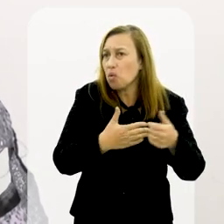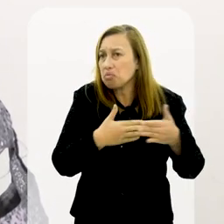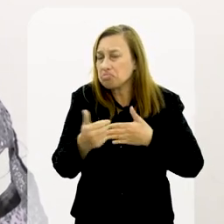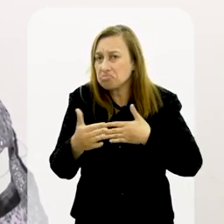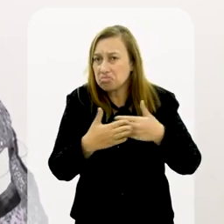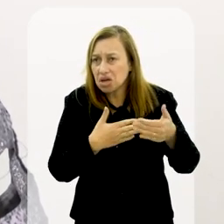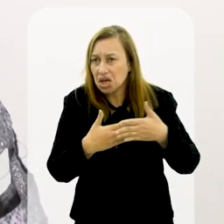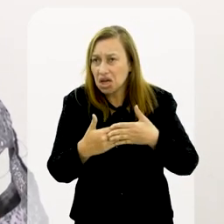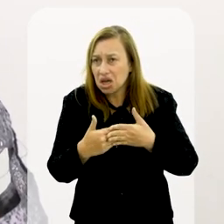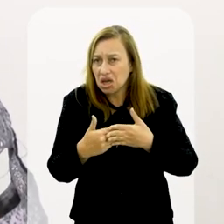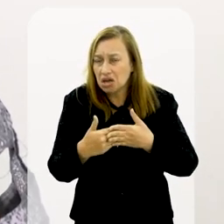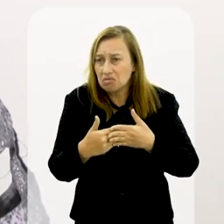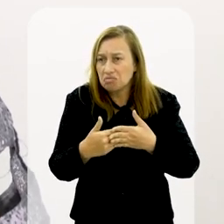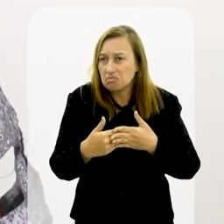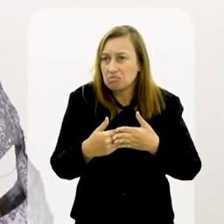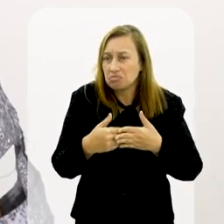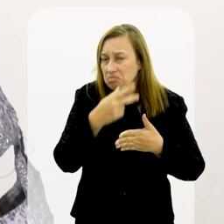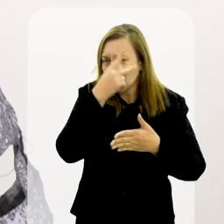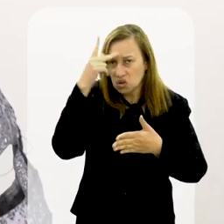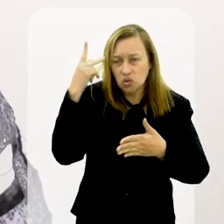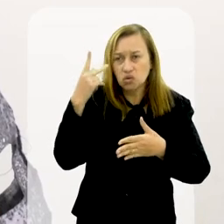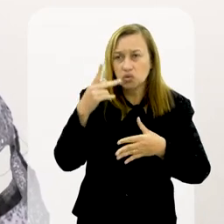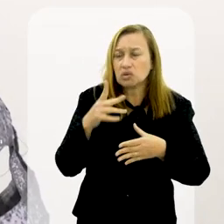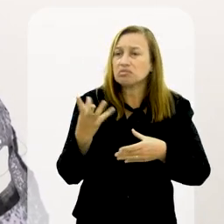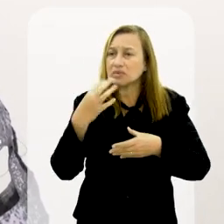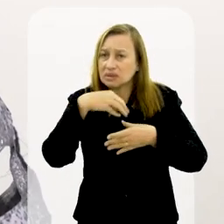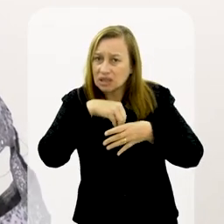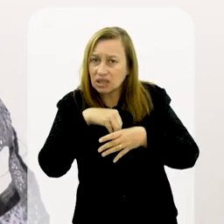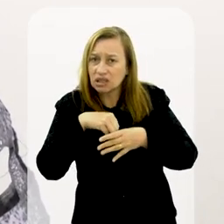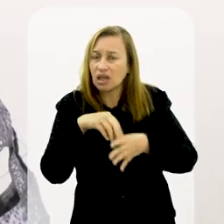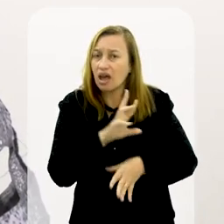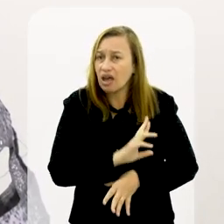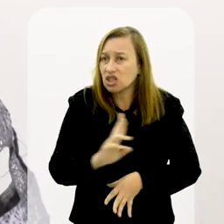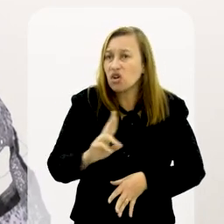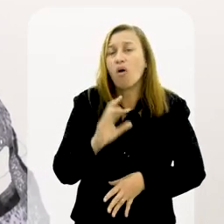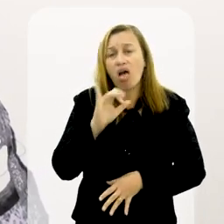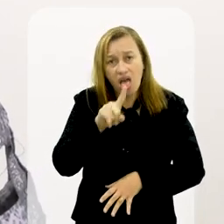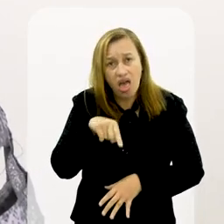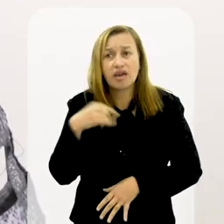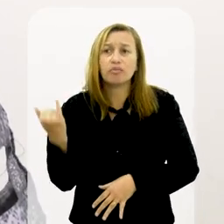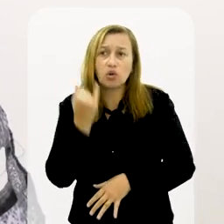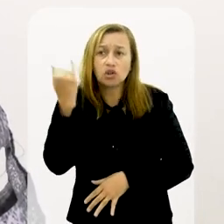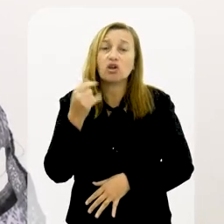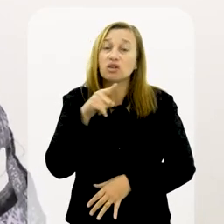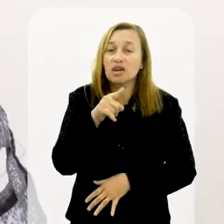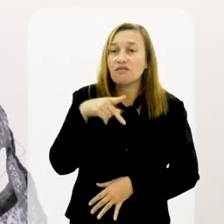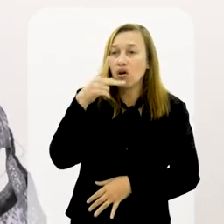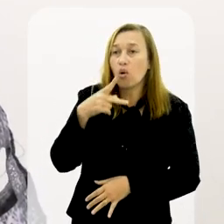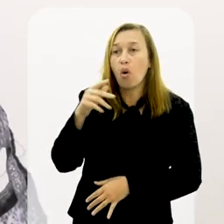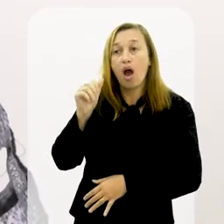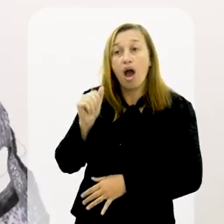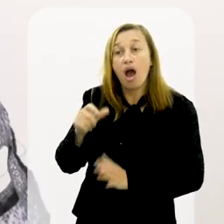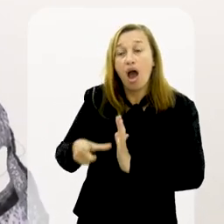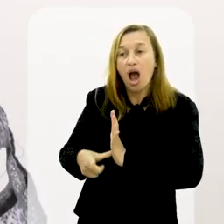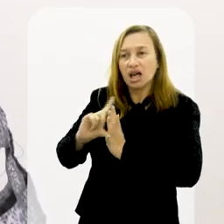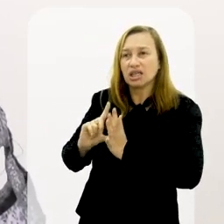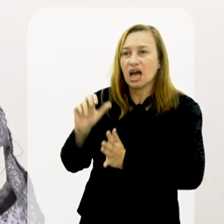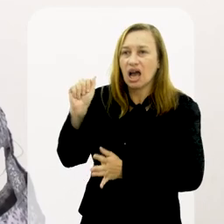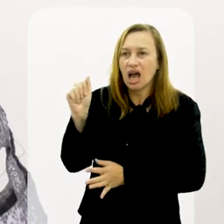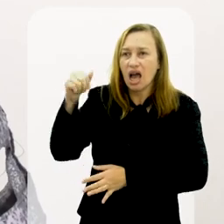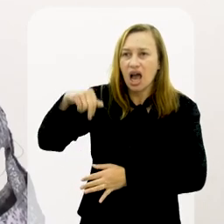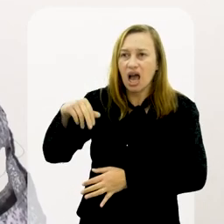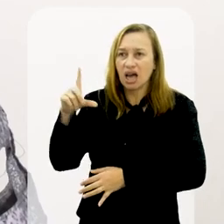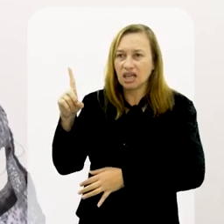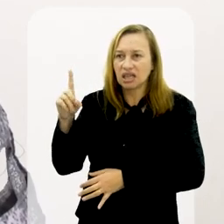coletivo, ele é importante. E ele tem que saber o que está acontecendo à sua volta. Você antes falou do Anderson. Nós